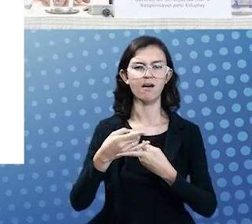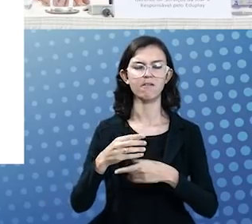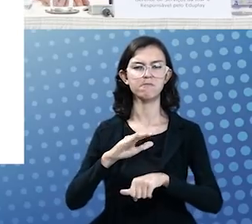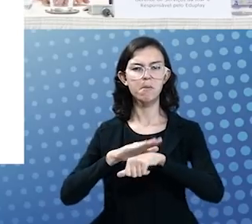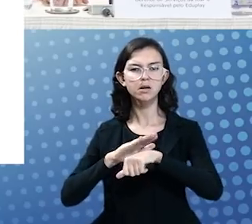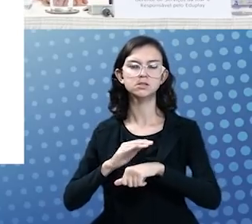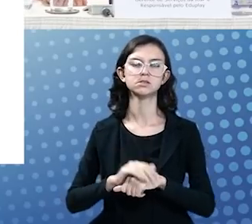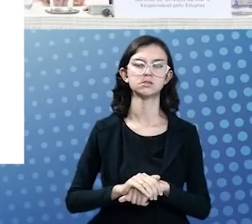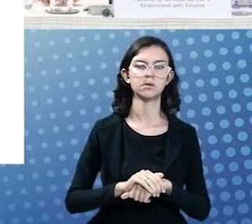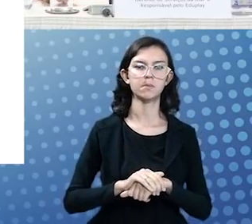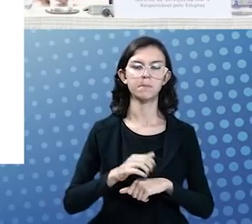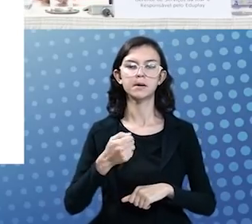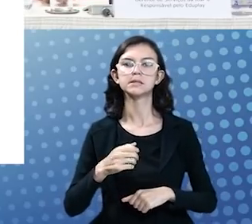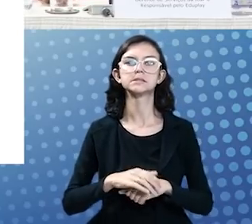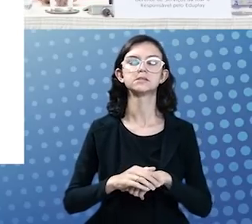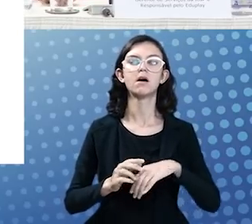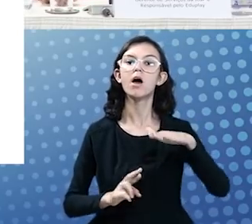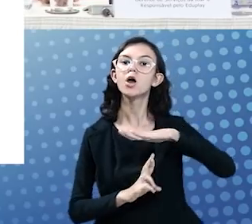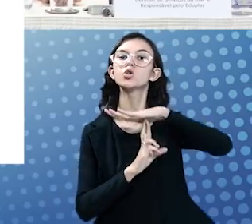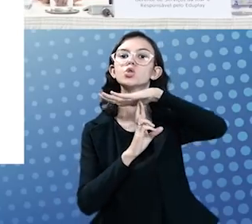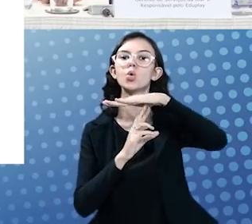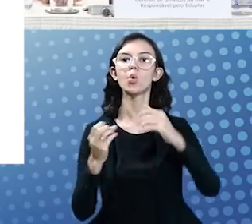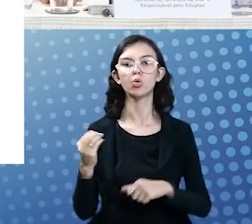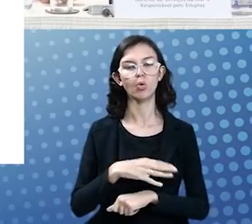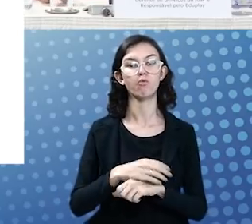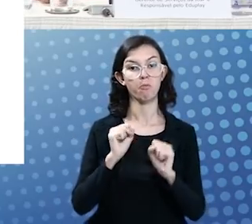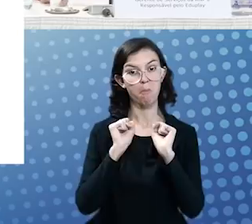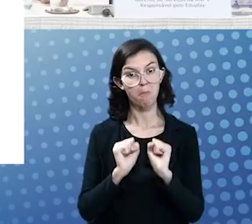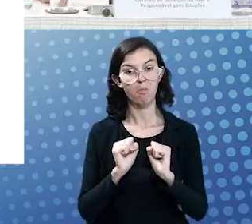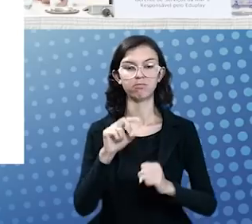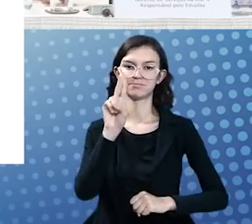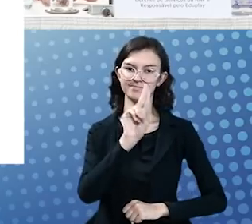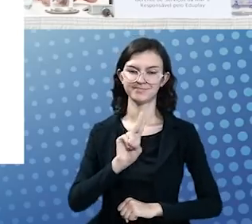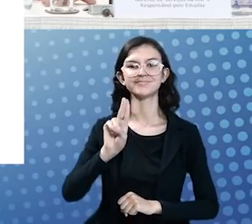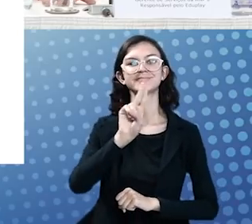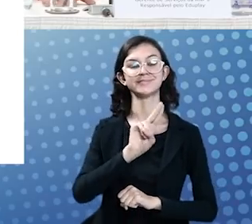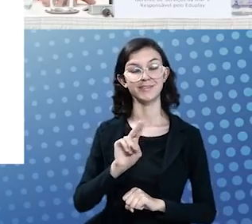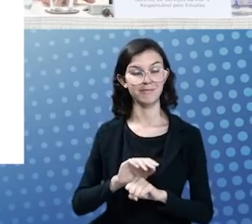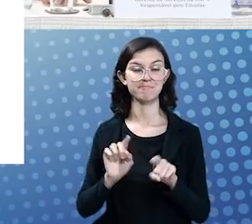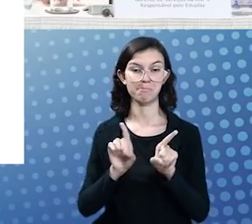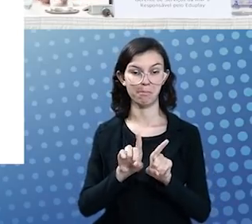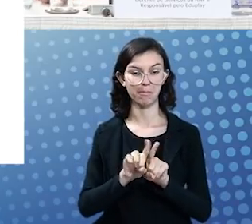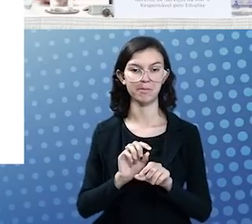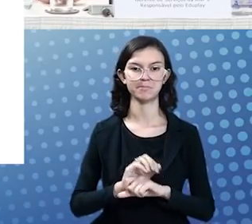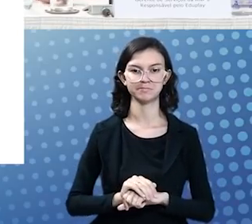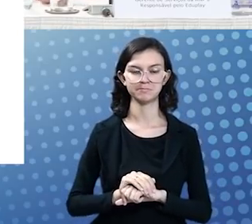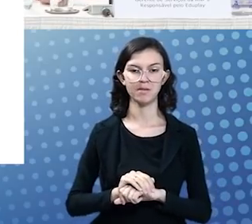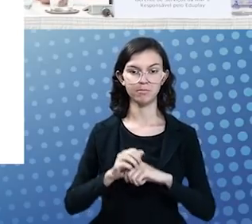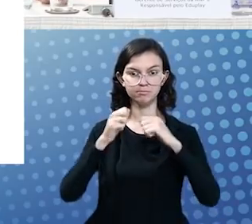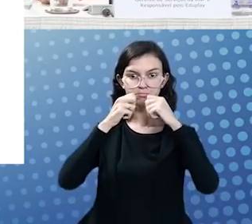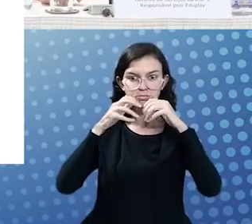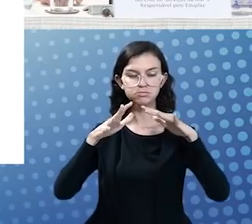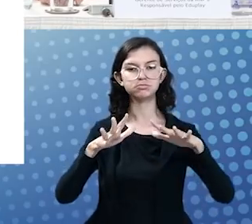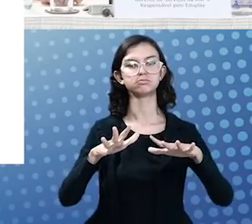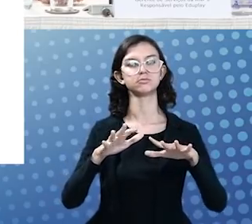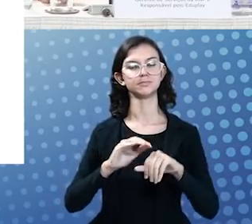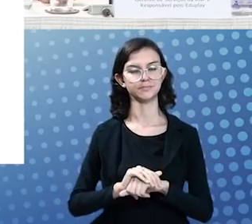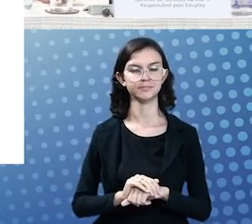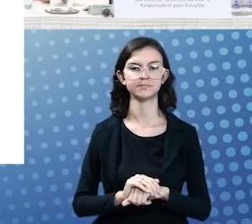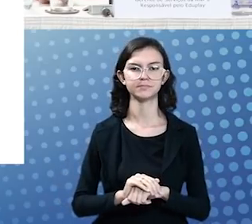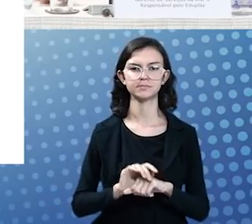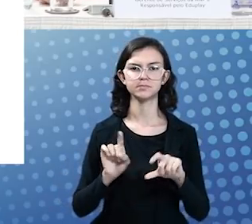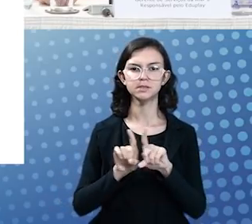eventos, então, se a instituição tem uma posse de reitor, por exemplo, ela pode ser utilizada para esse fim